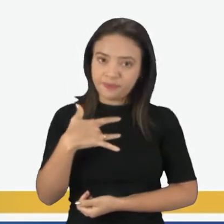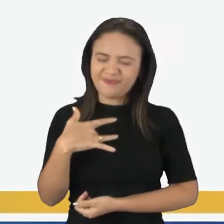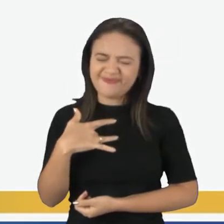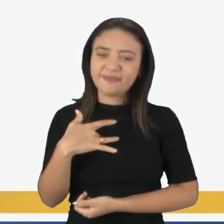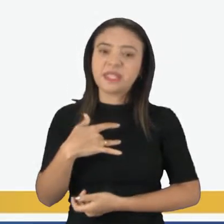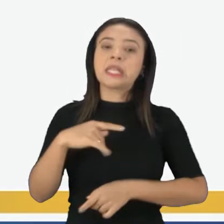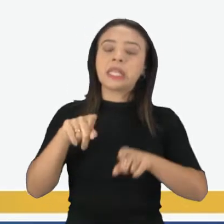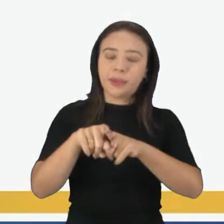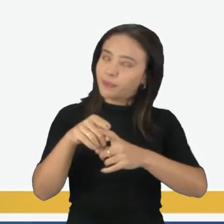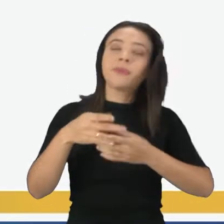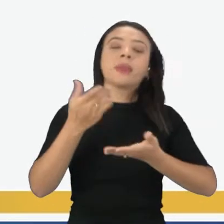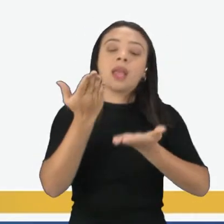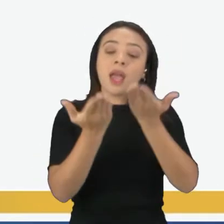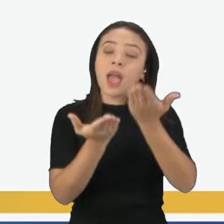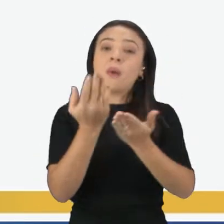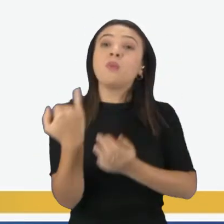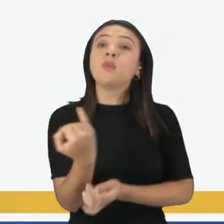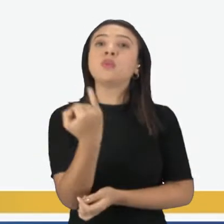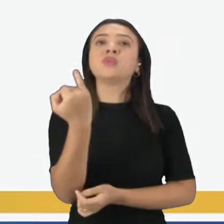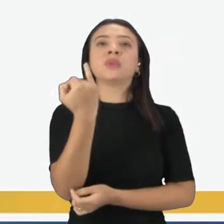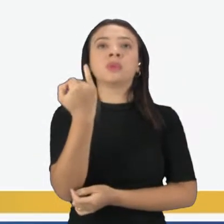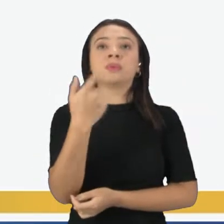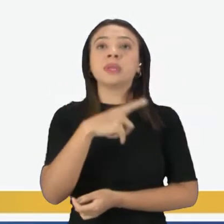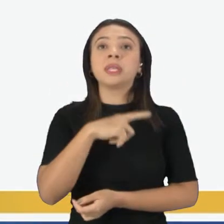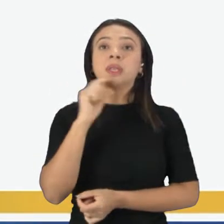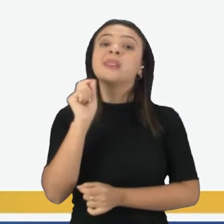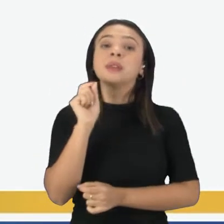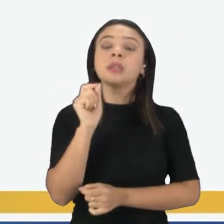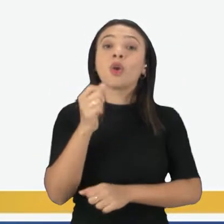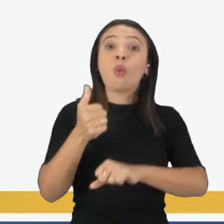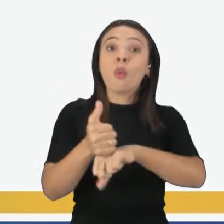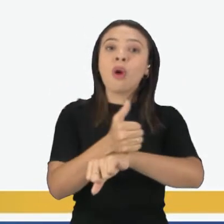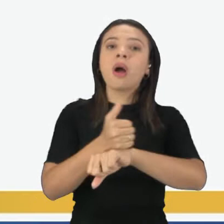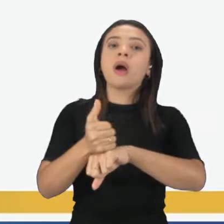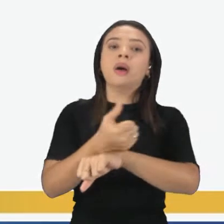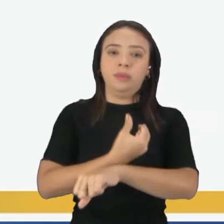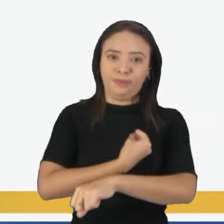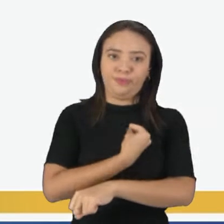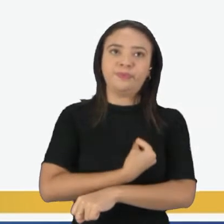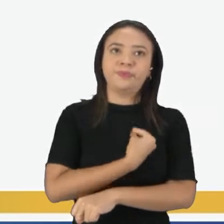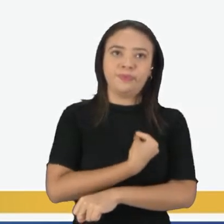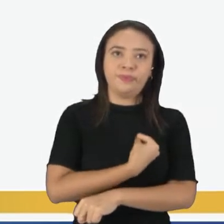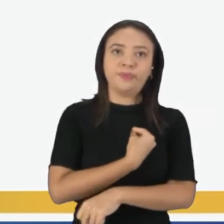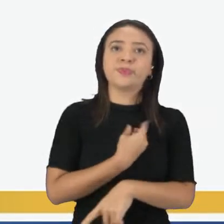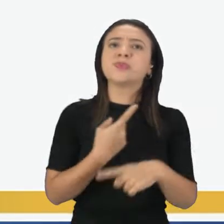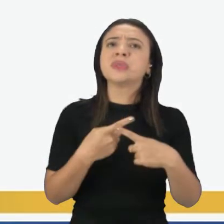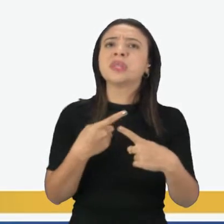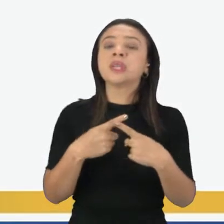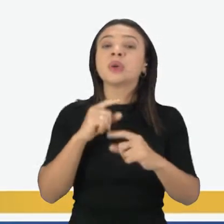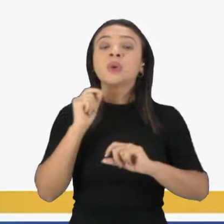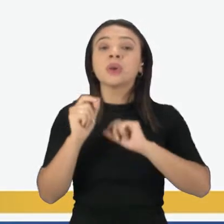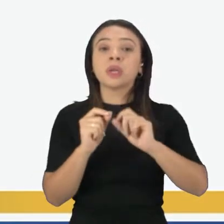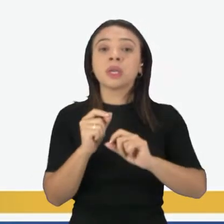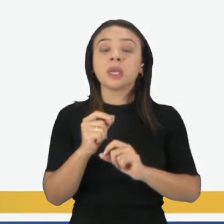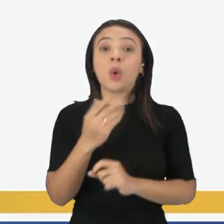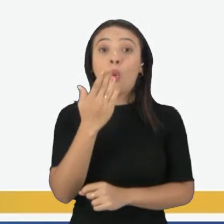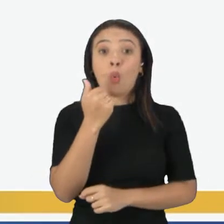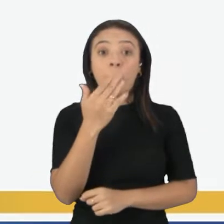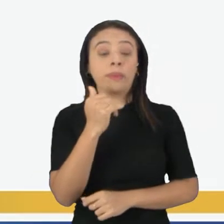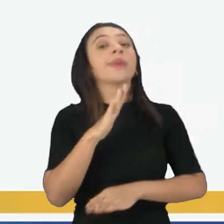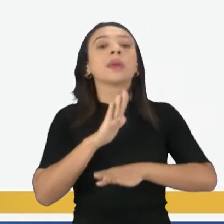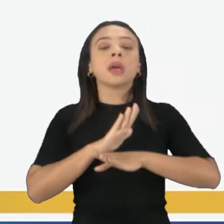e equilibrada é essencial para garantir qualidade de vida. Isso porque, além de